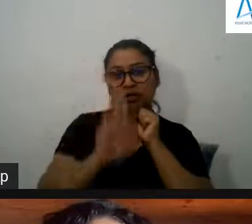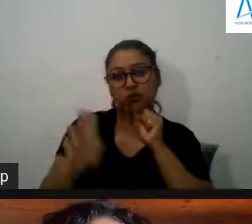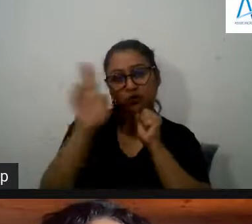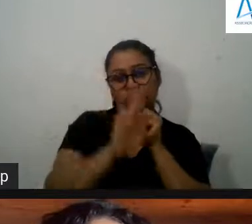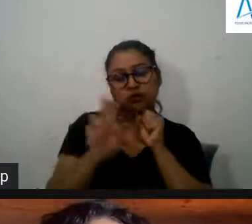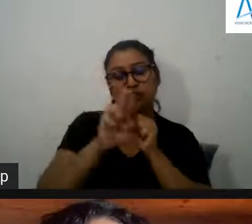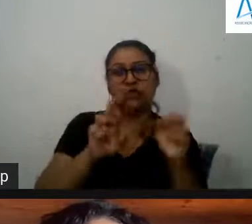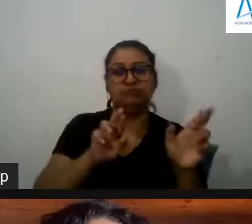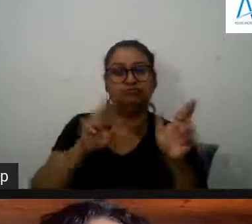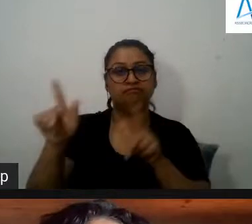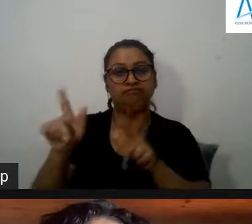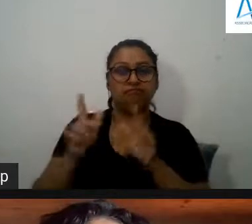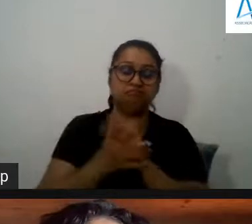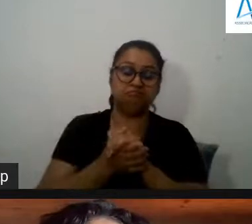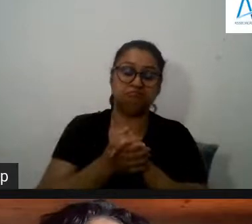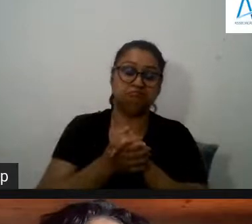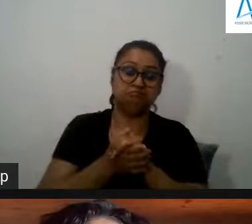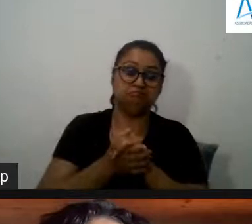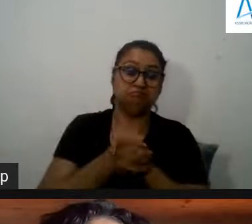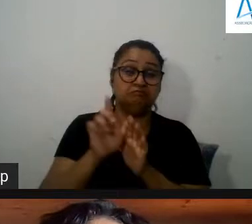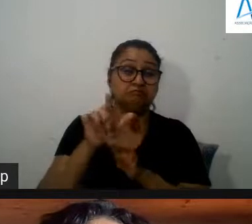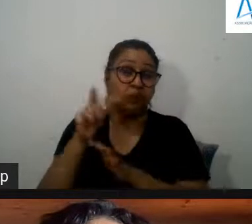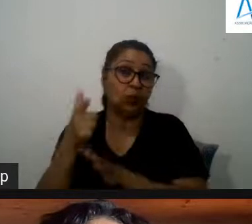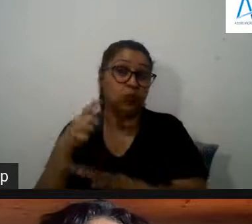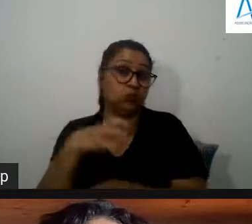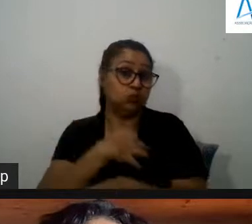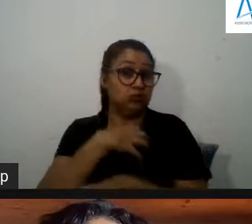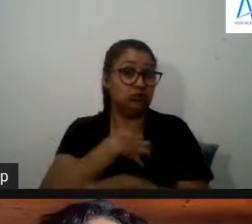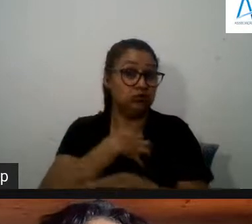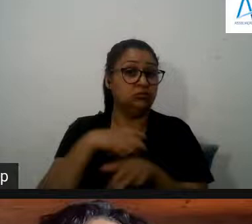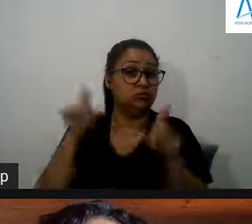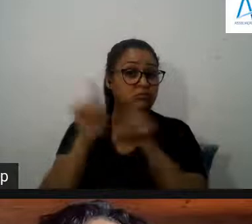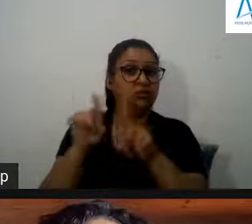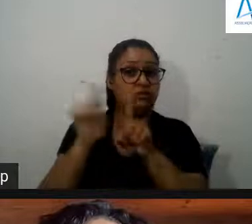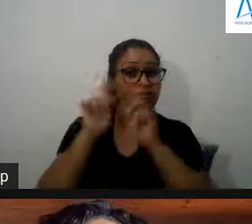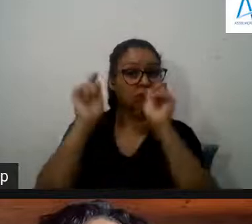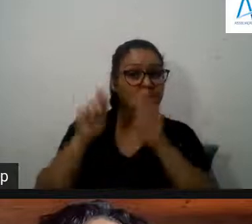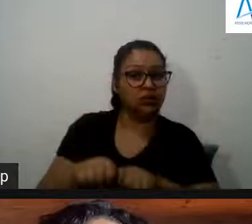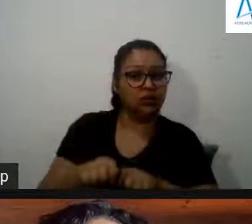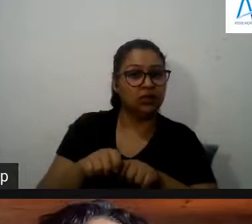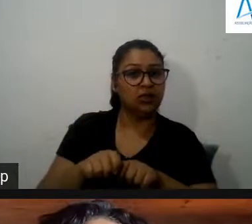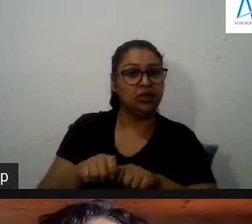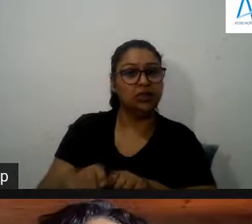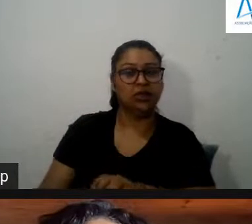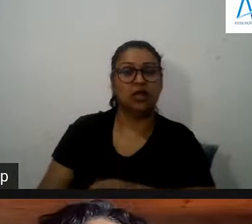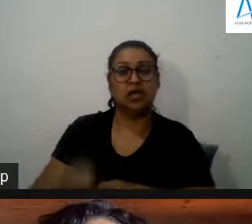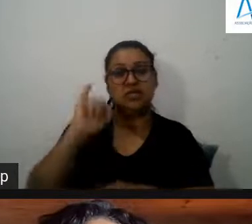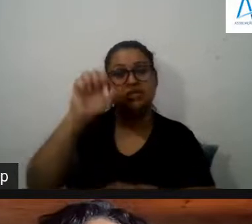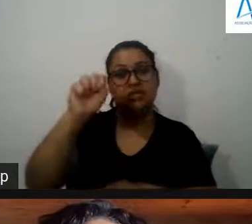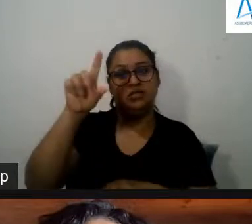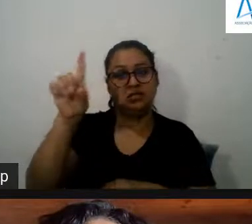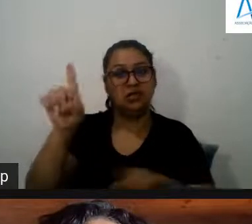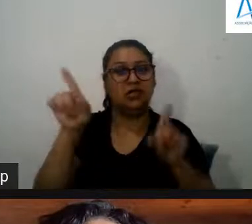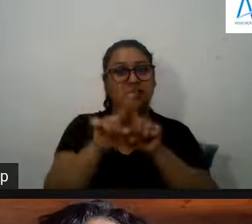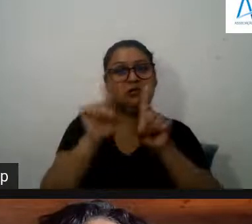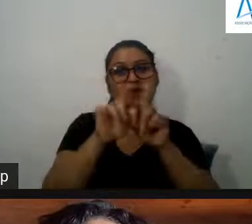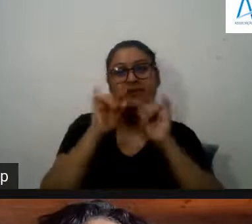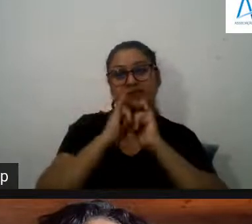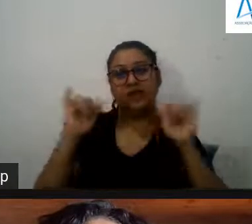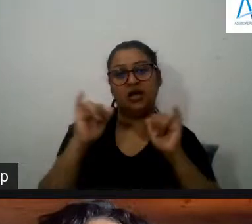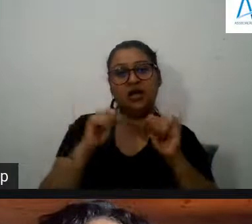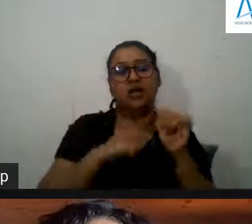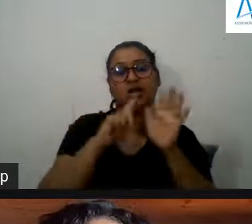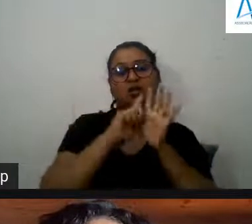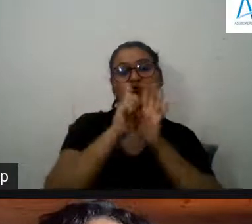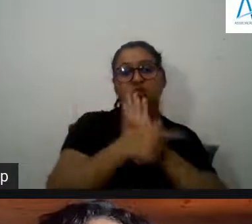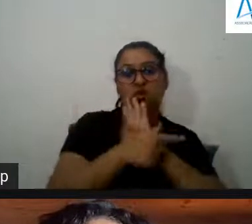diferentes por outro lado também me parece que a questão no quadro do ESD fala-se de nebulosa de géneros que os géneros